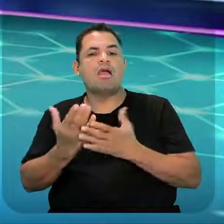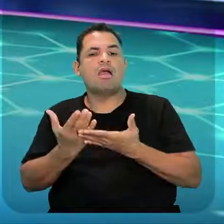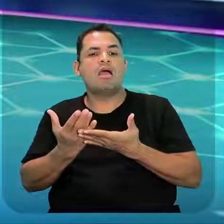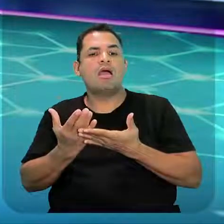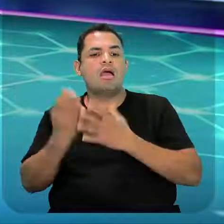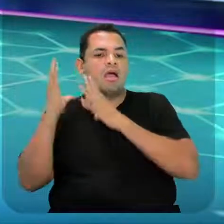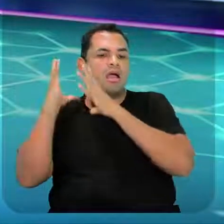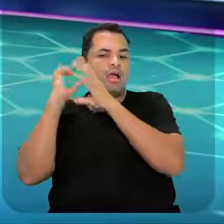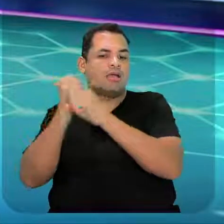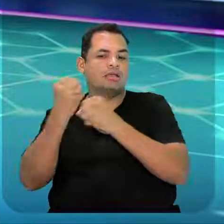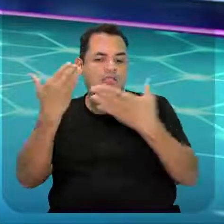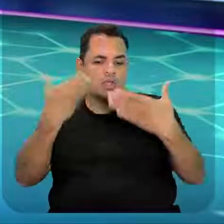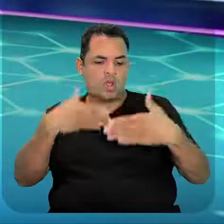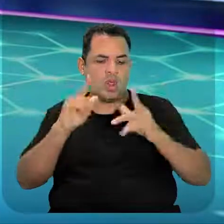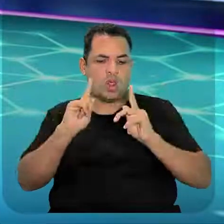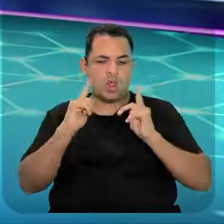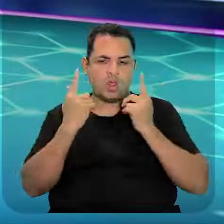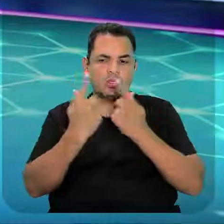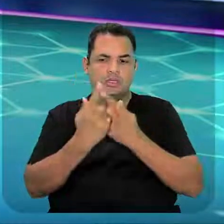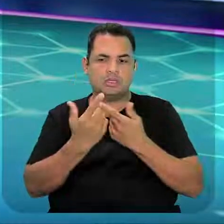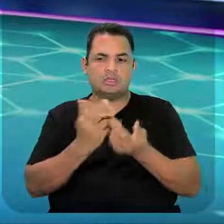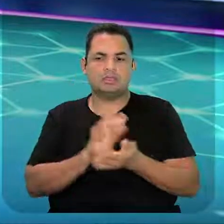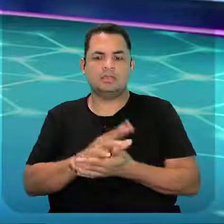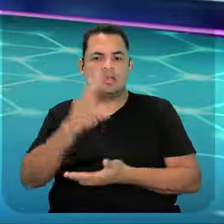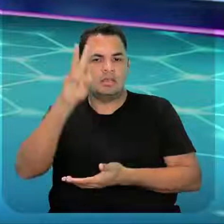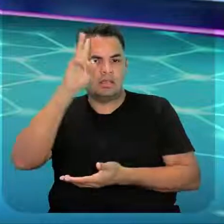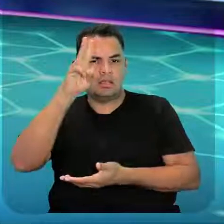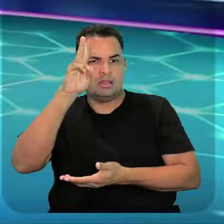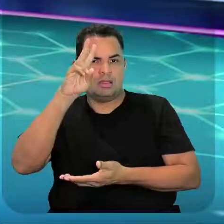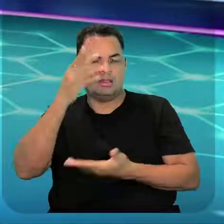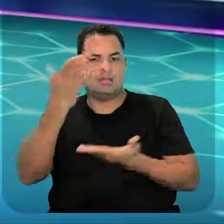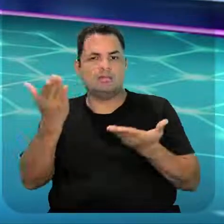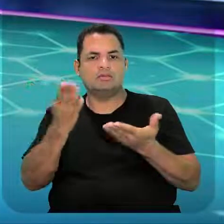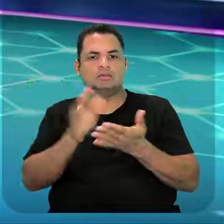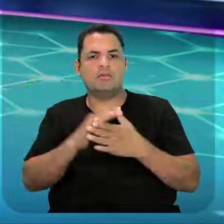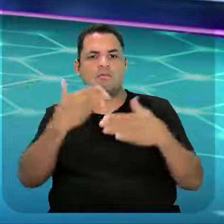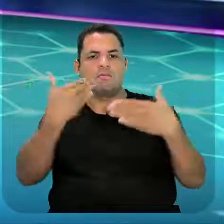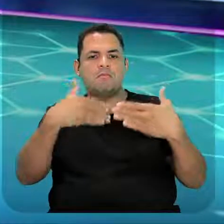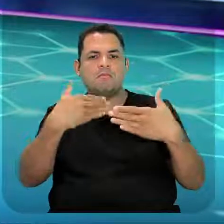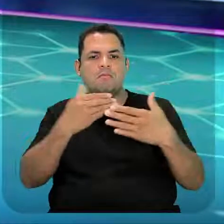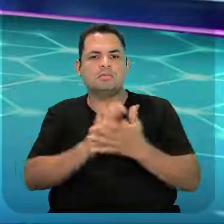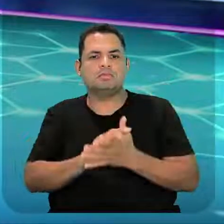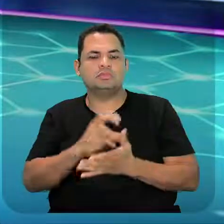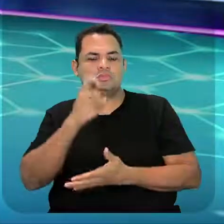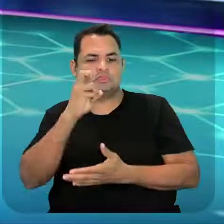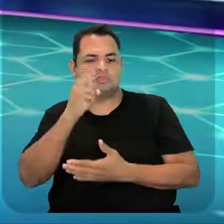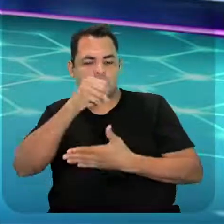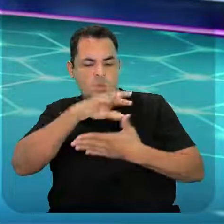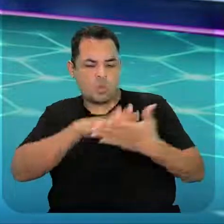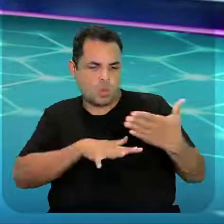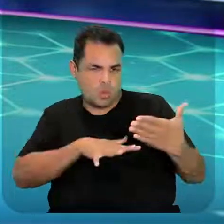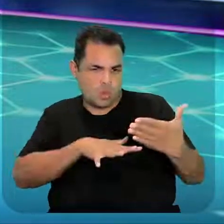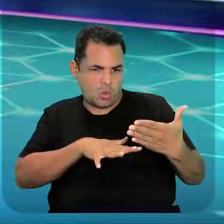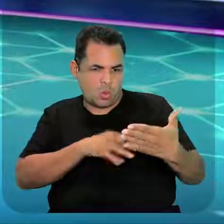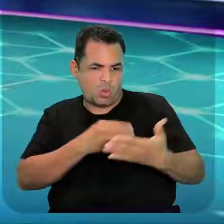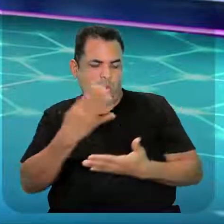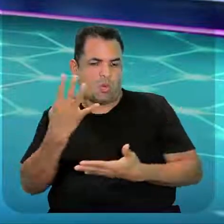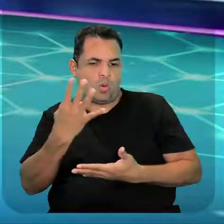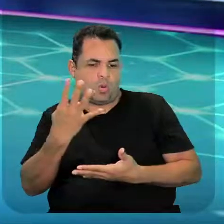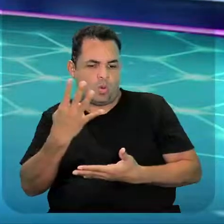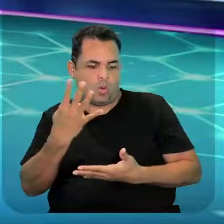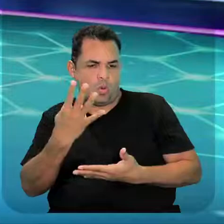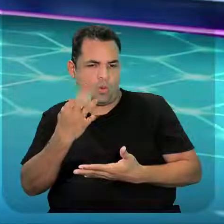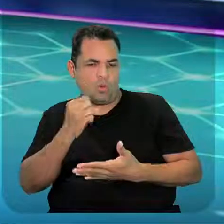a nossa avaliação geral. Lembrando que a nossa prova são com 5 questões, 4